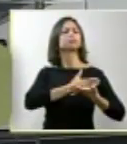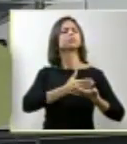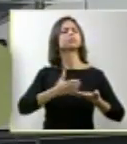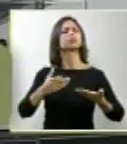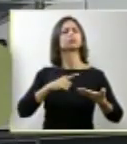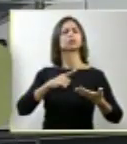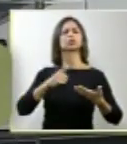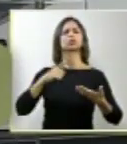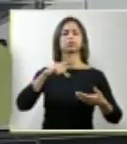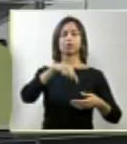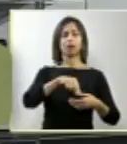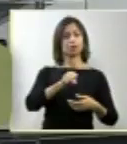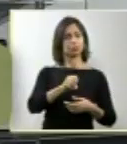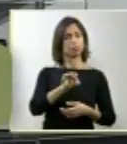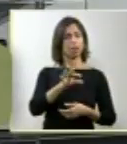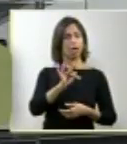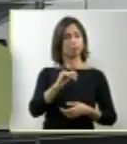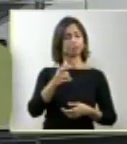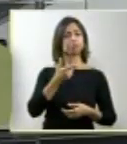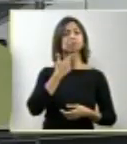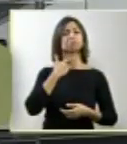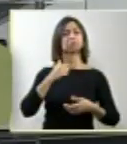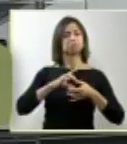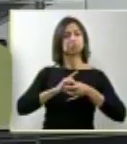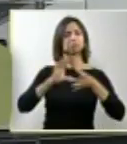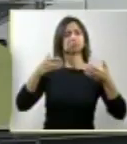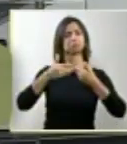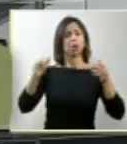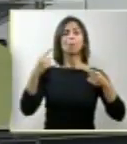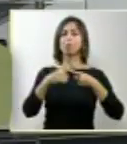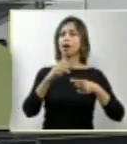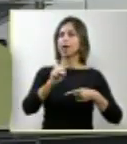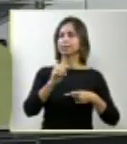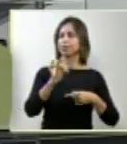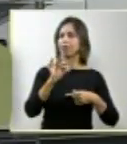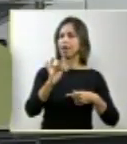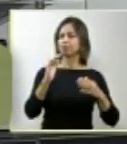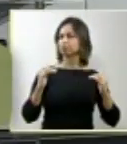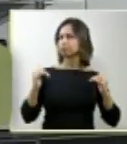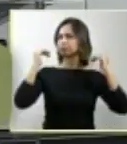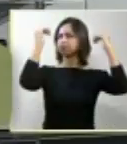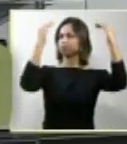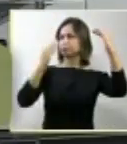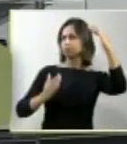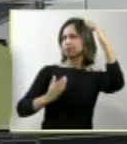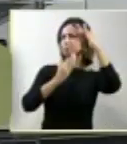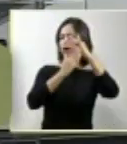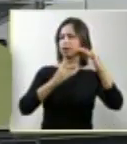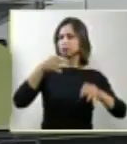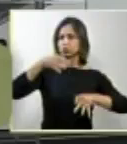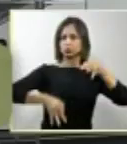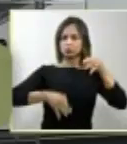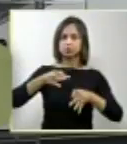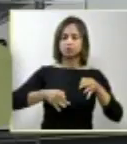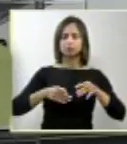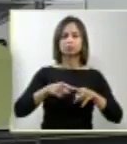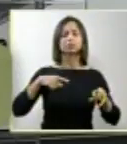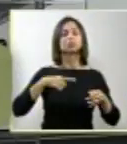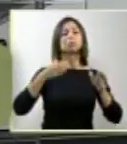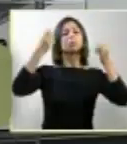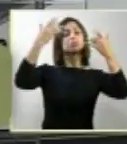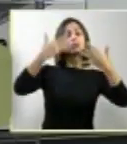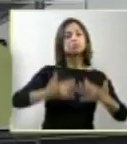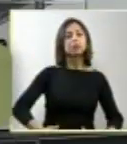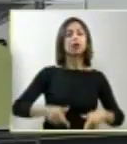que se permite, como a Corte máxima, para definir as dúvidas que existem na sociedade sobre